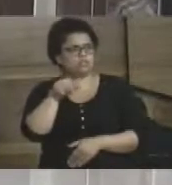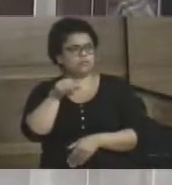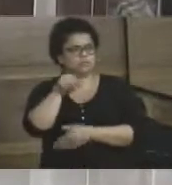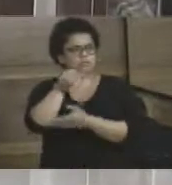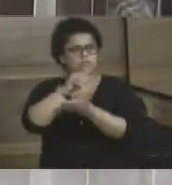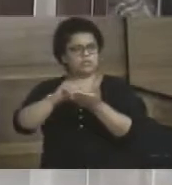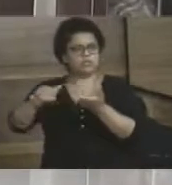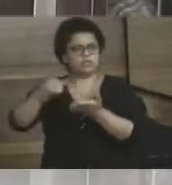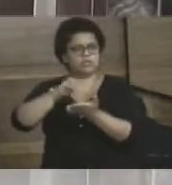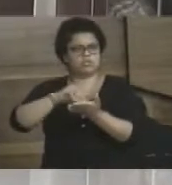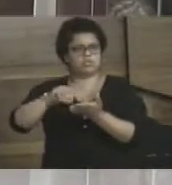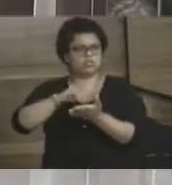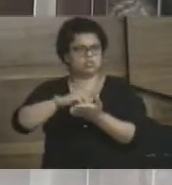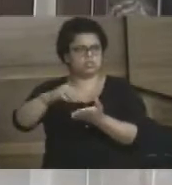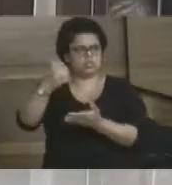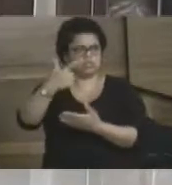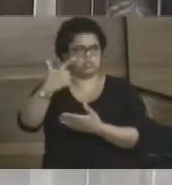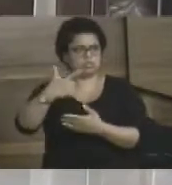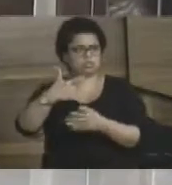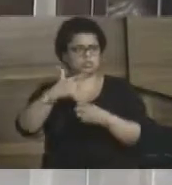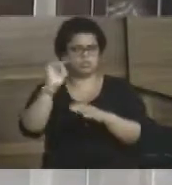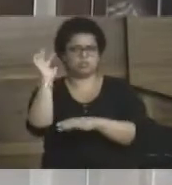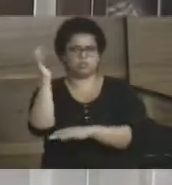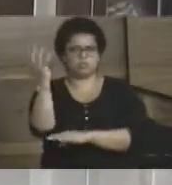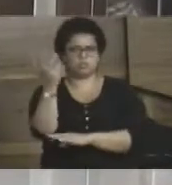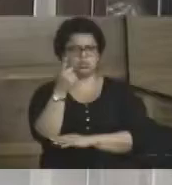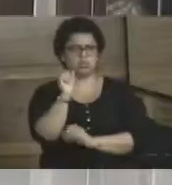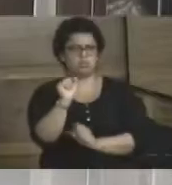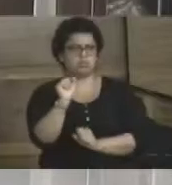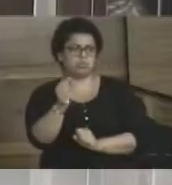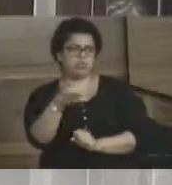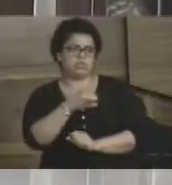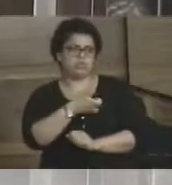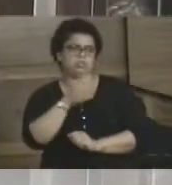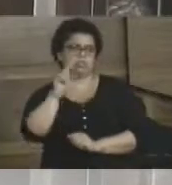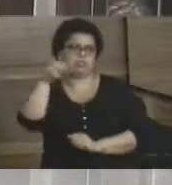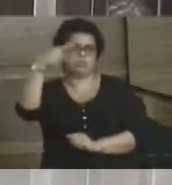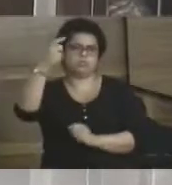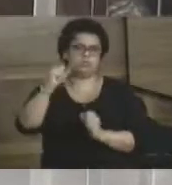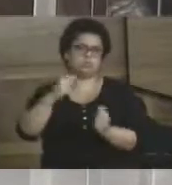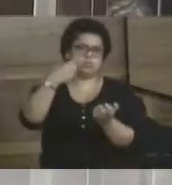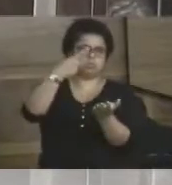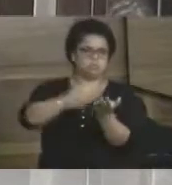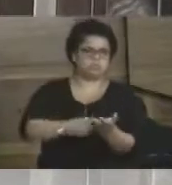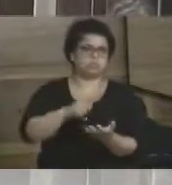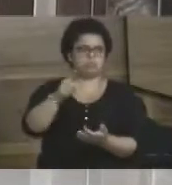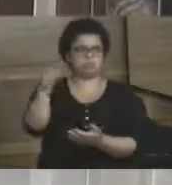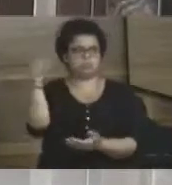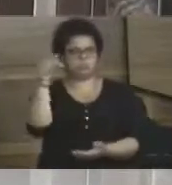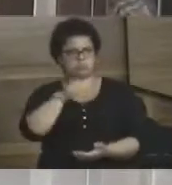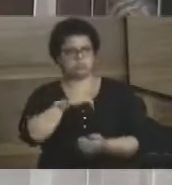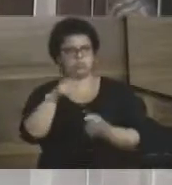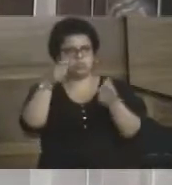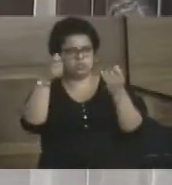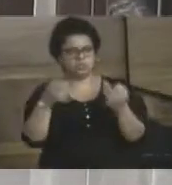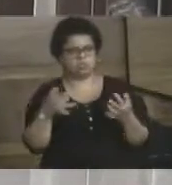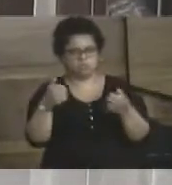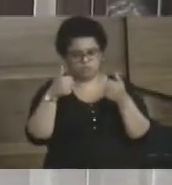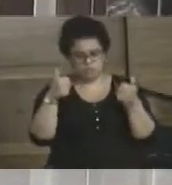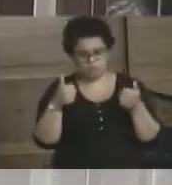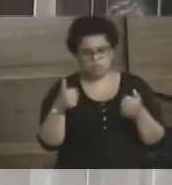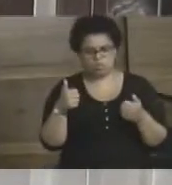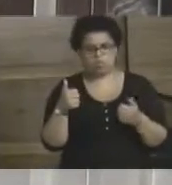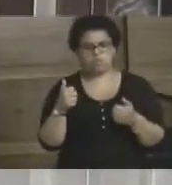secretário, subsecretário de Habitação, poderia até nos falar melhor. Outro momento, gente pode até convidar para você explicar um pouquinho para a gente, Ari,